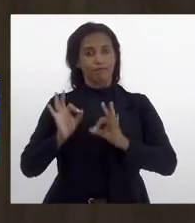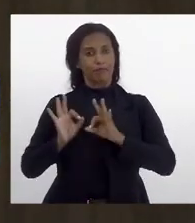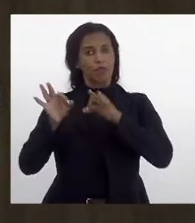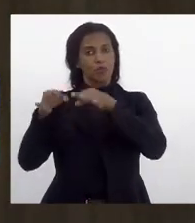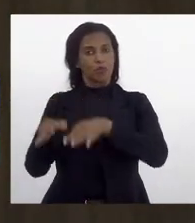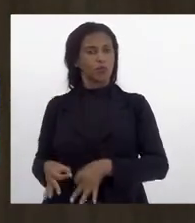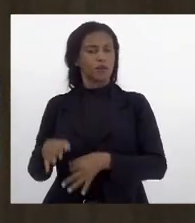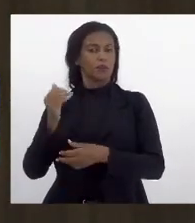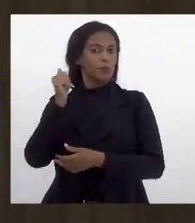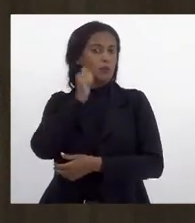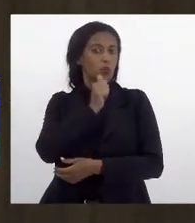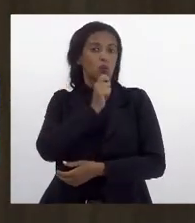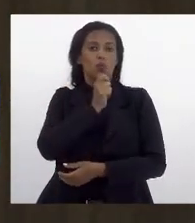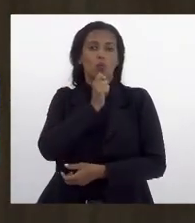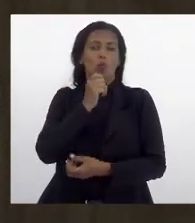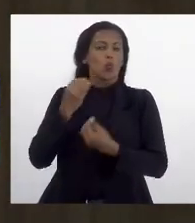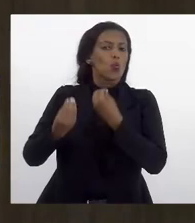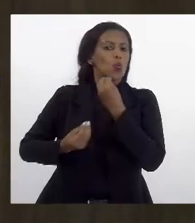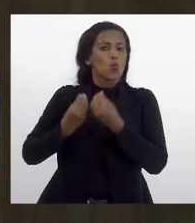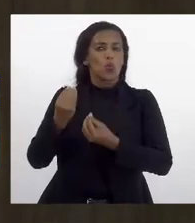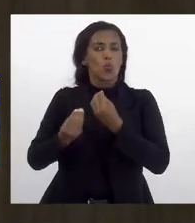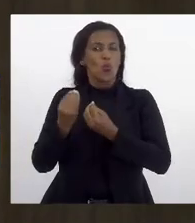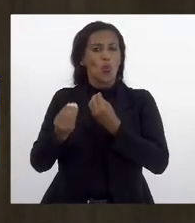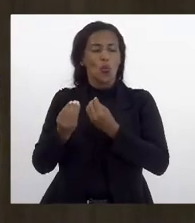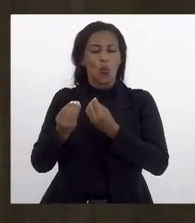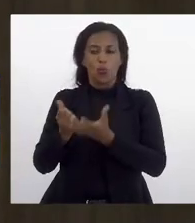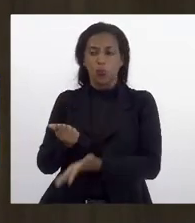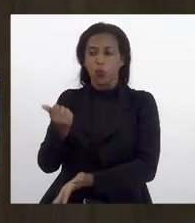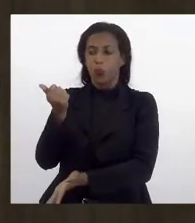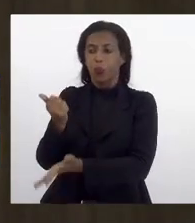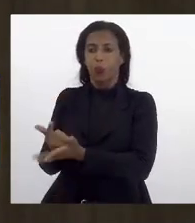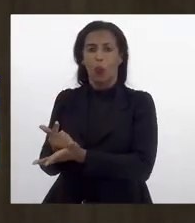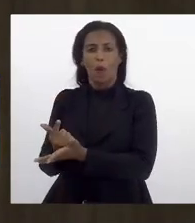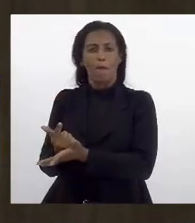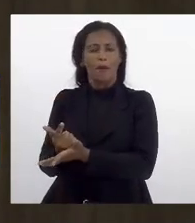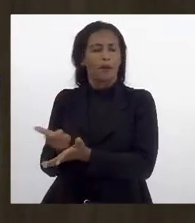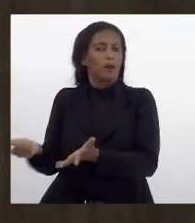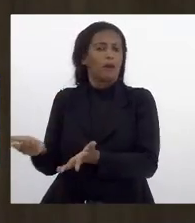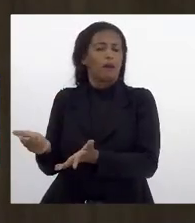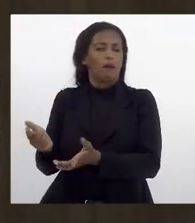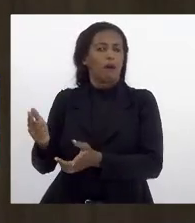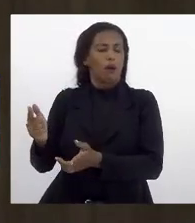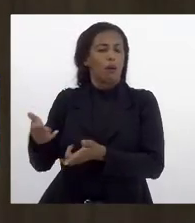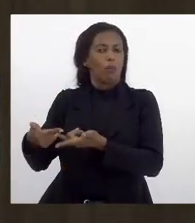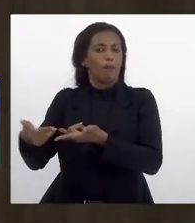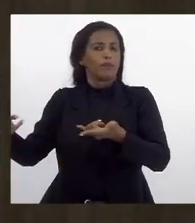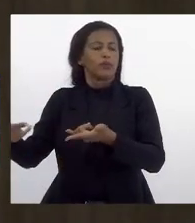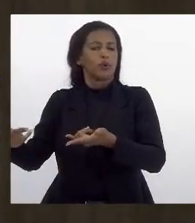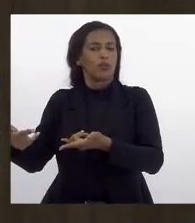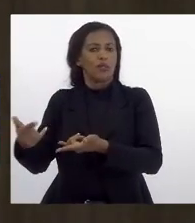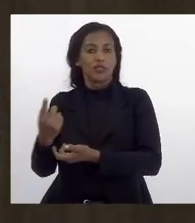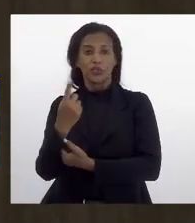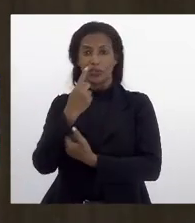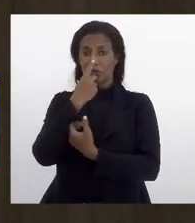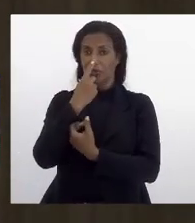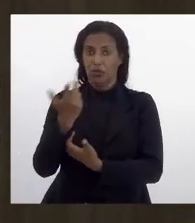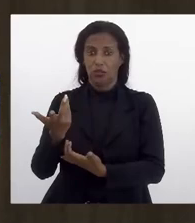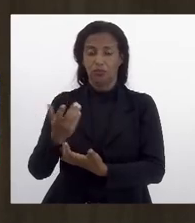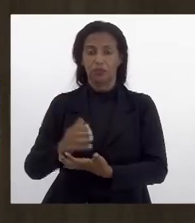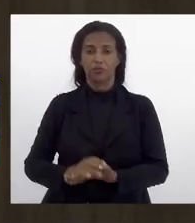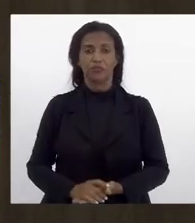meninas e mulheres que não tem condições de classe de adquirir o item de absorvente íntimo